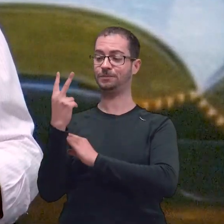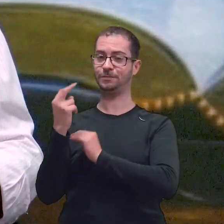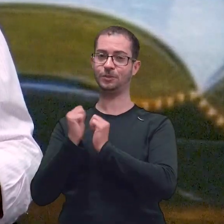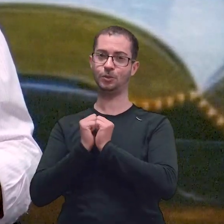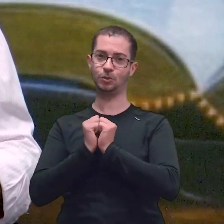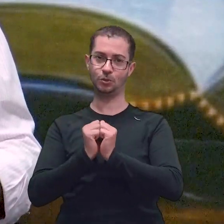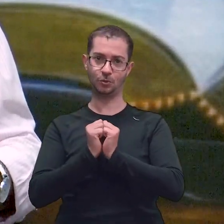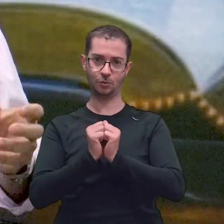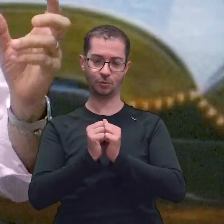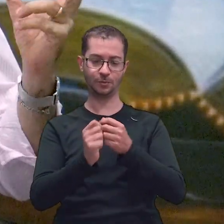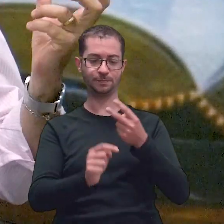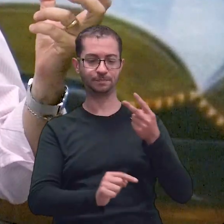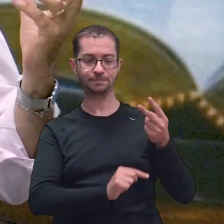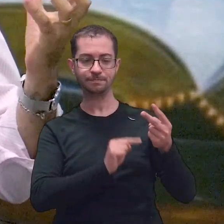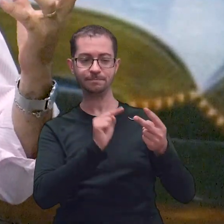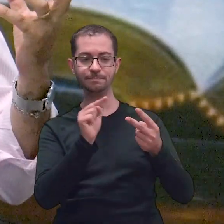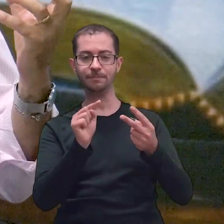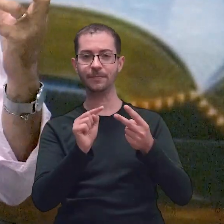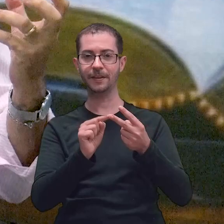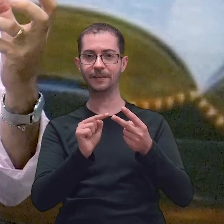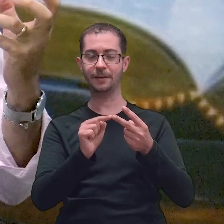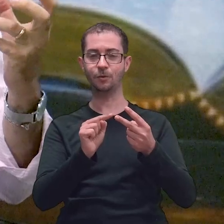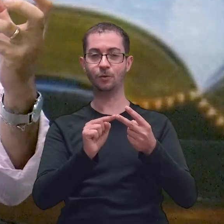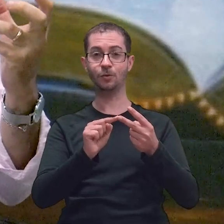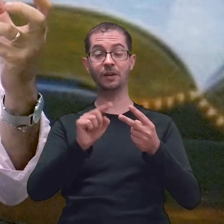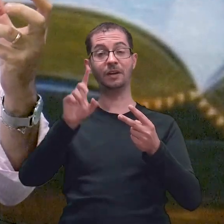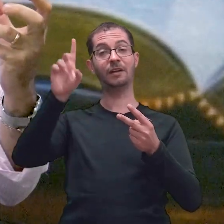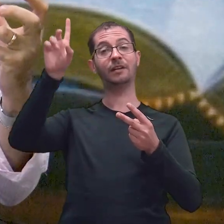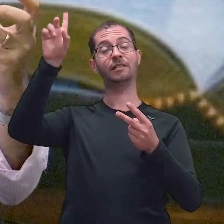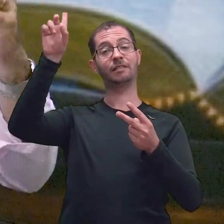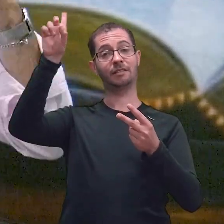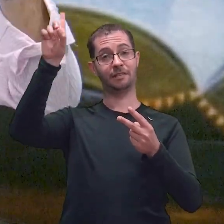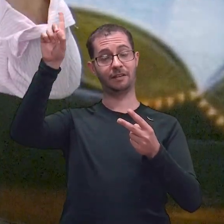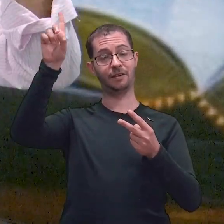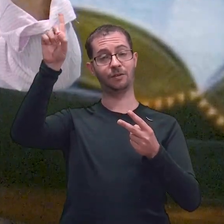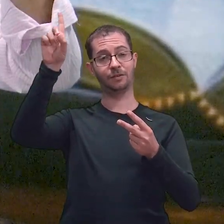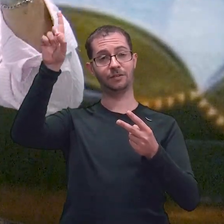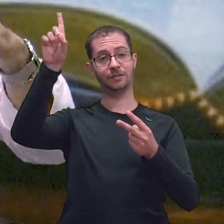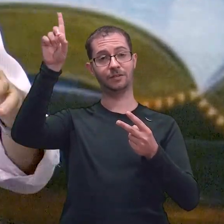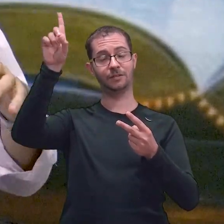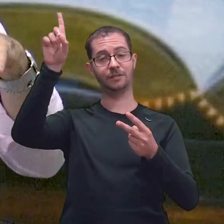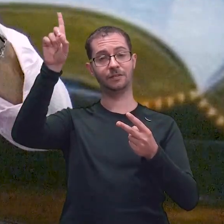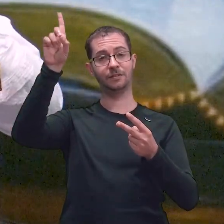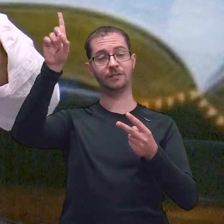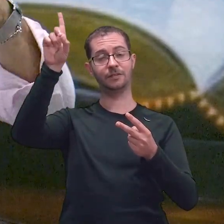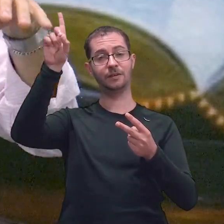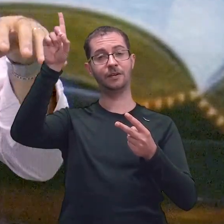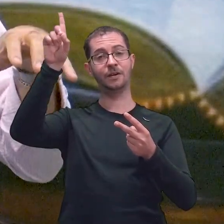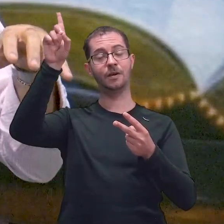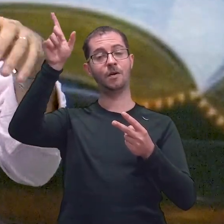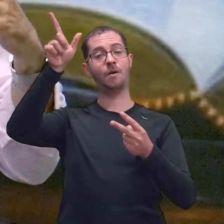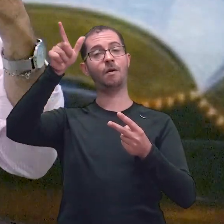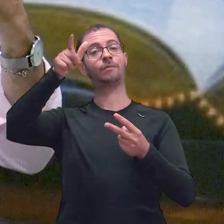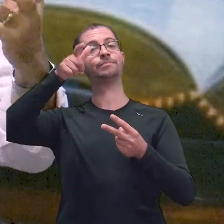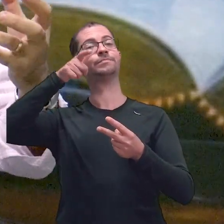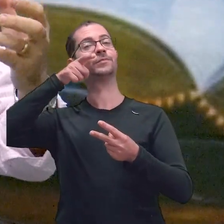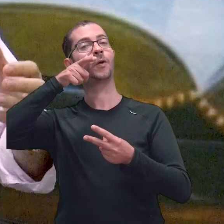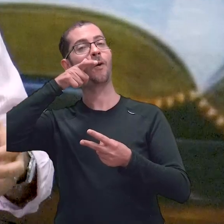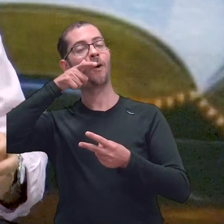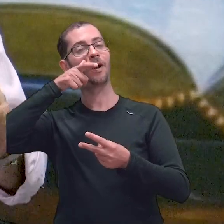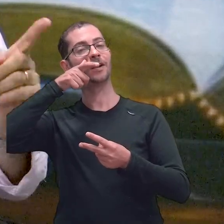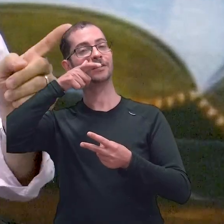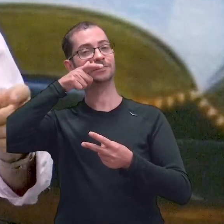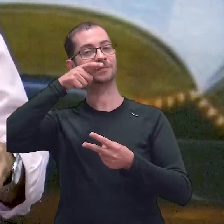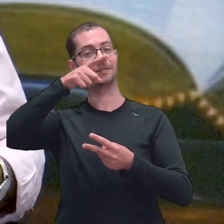Segunda coisa é que Deus, ele olha, ele olha para os seus, aqueles que ele